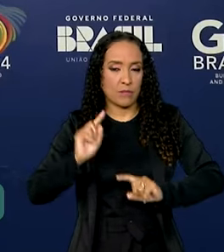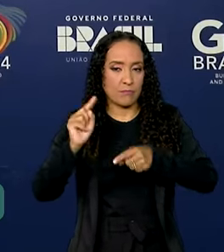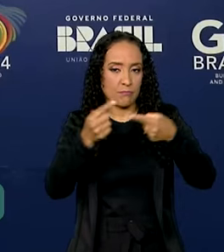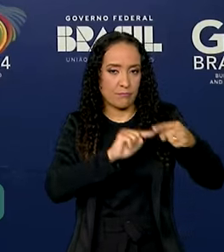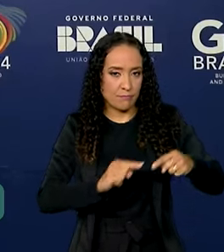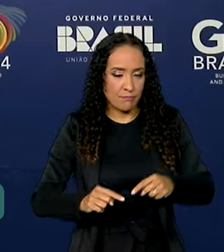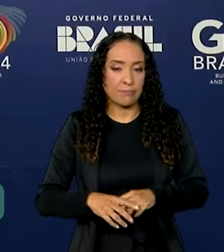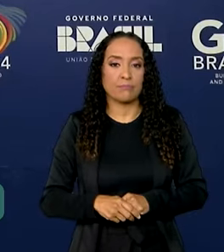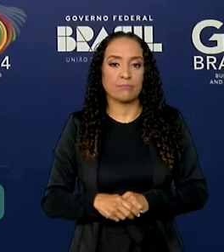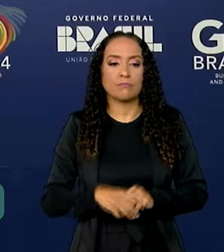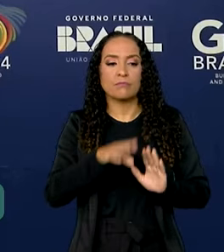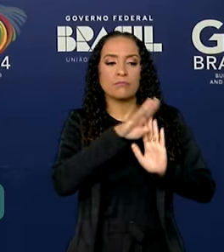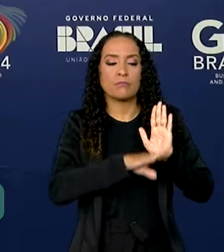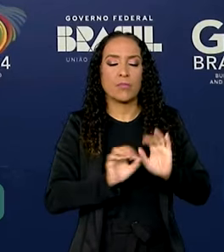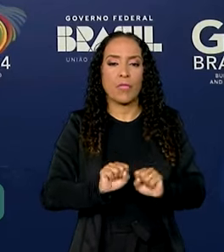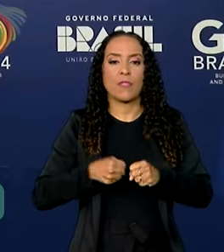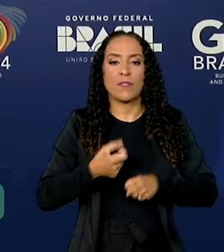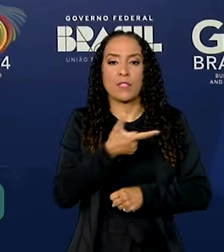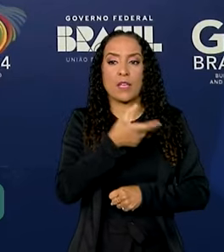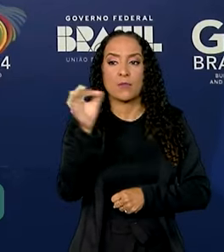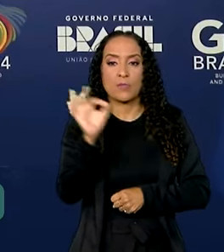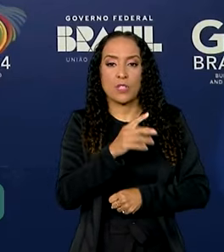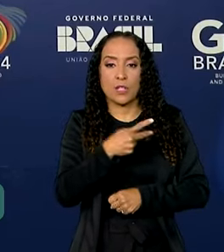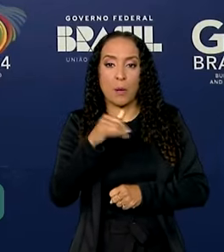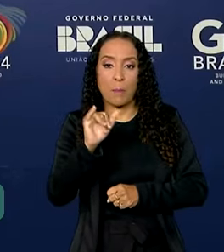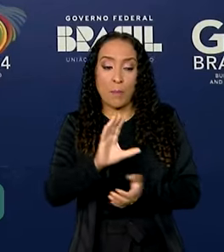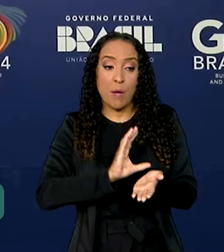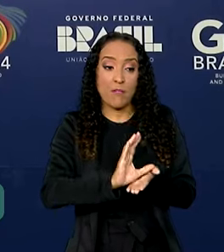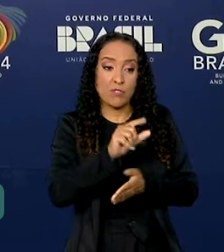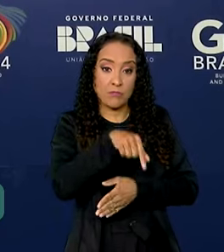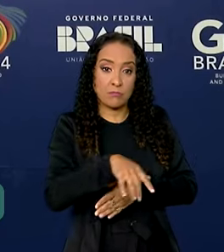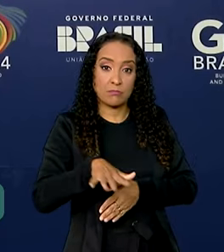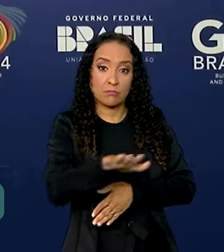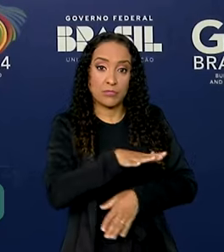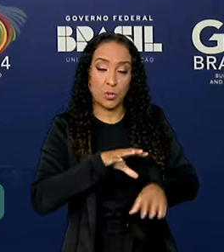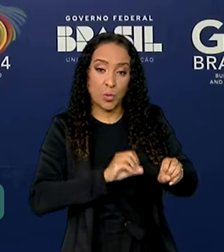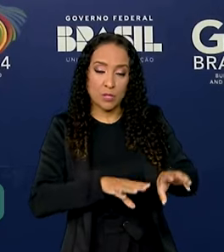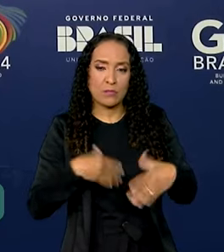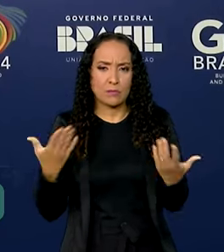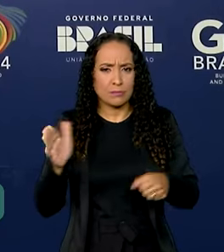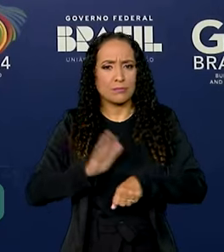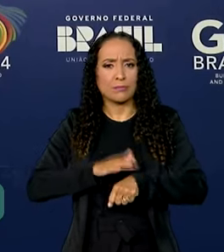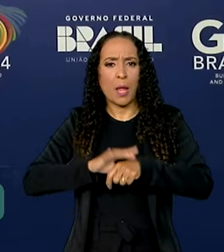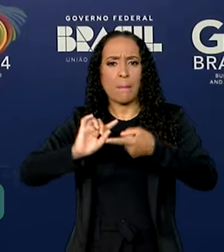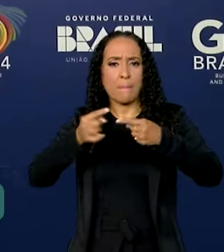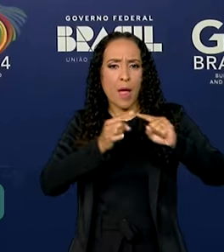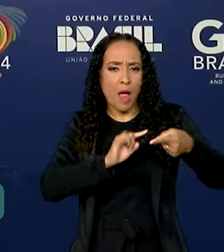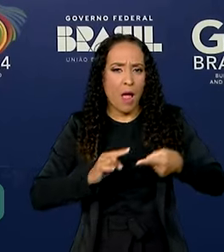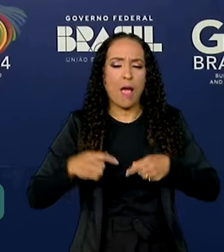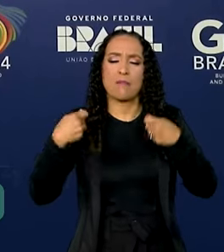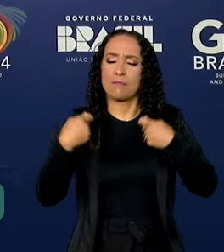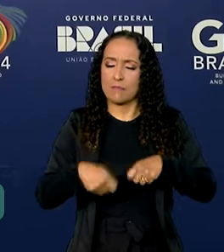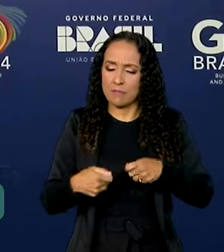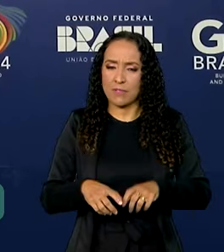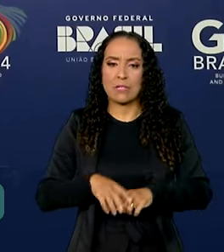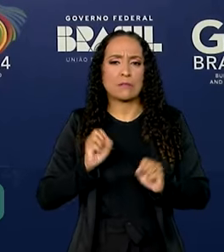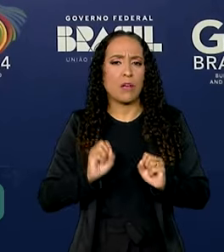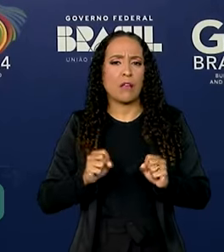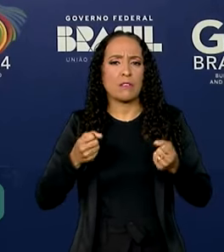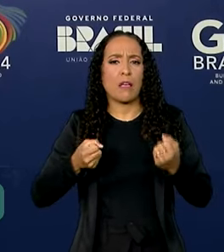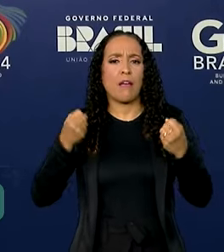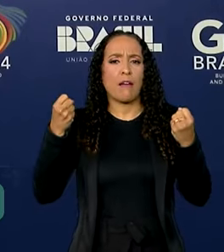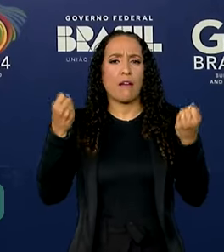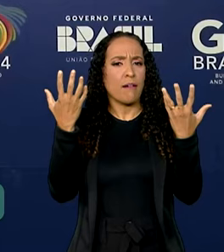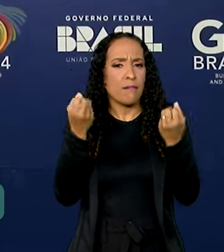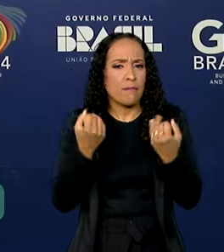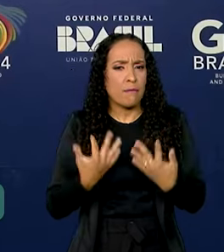O plano defende 10% do PIB para ser investido na educação. Então, acho que é um bom momento para fazer esse debate. Se a gente fala tanto que a